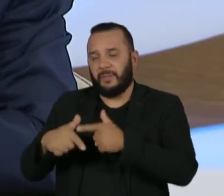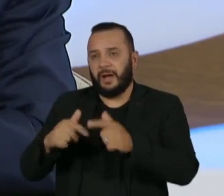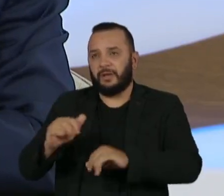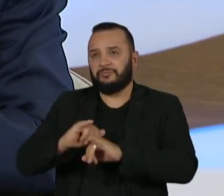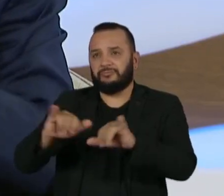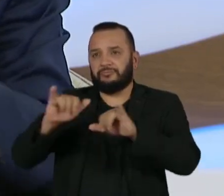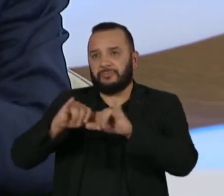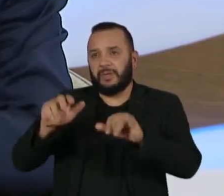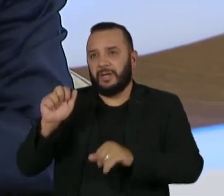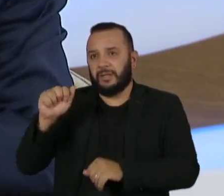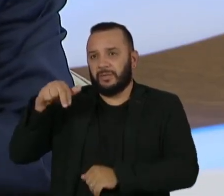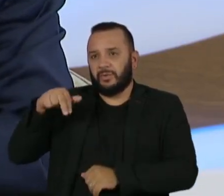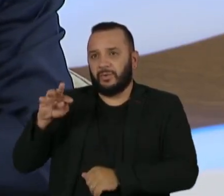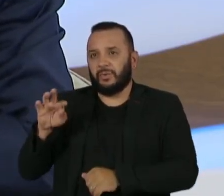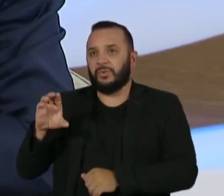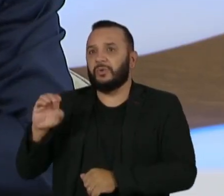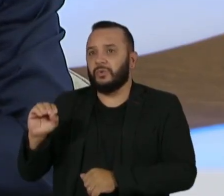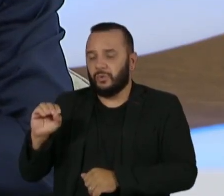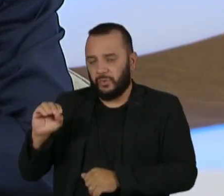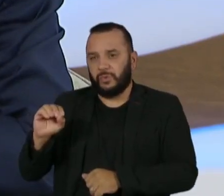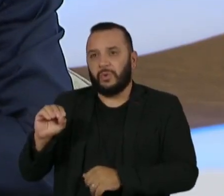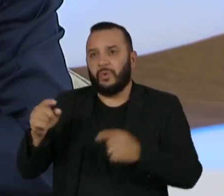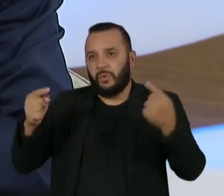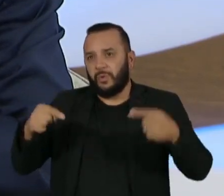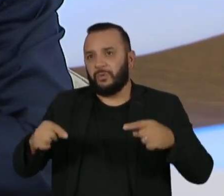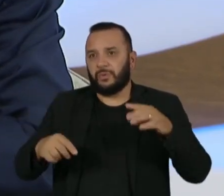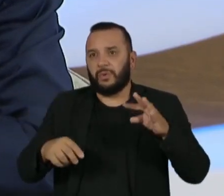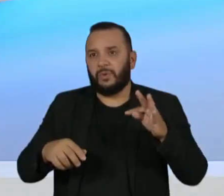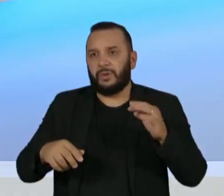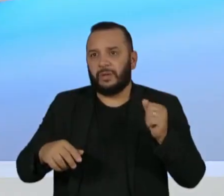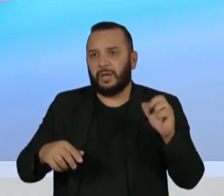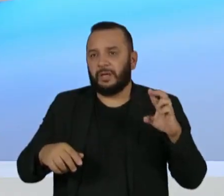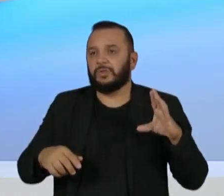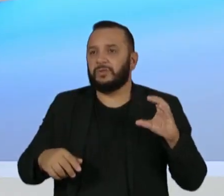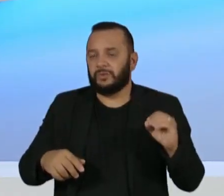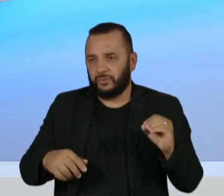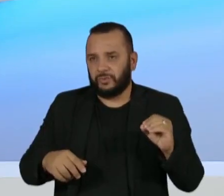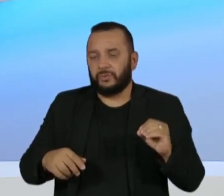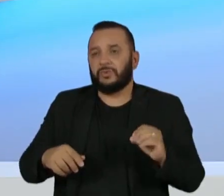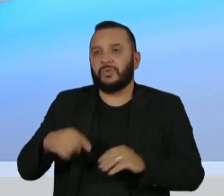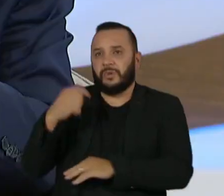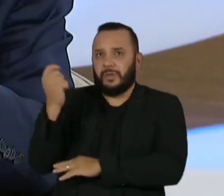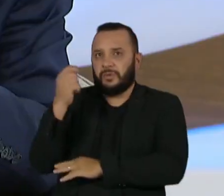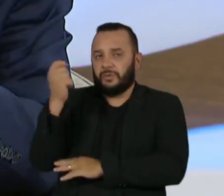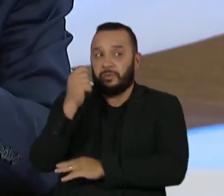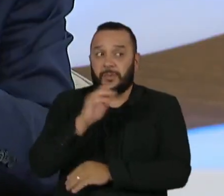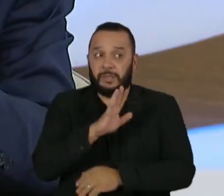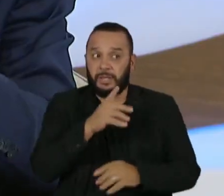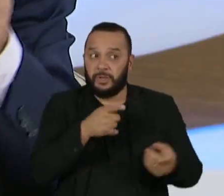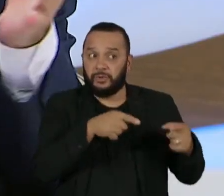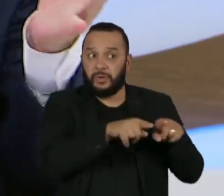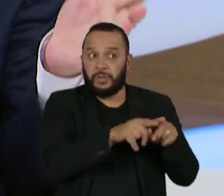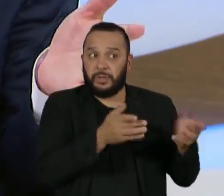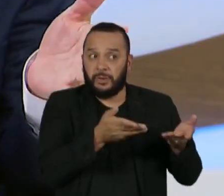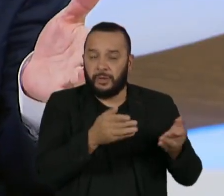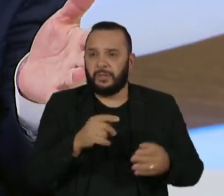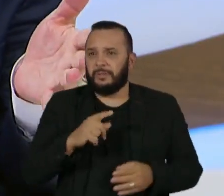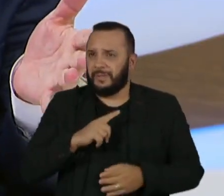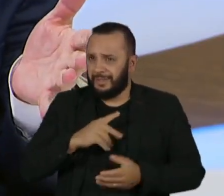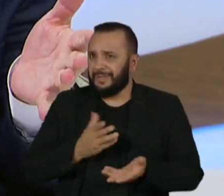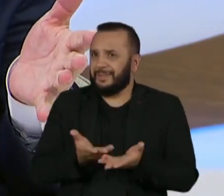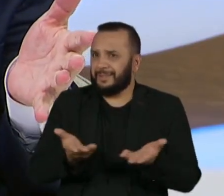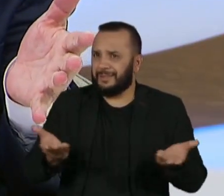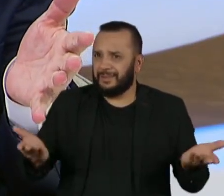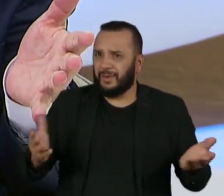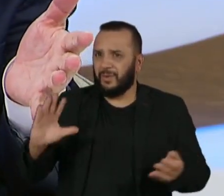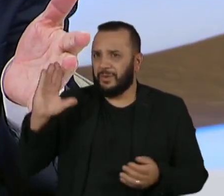Brito contra o Tarso há 20 anos atrás do Rio Grande do Sul. Ele ficou sócio agora, Essas licitações, todas elas ocorreram no governo